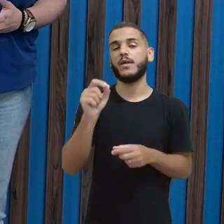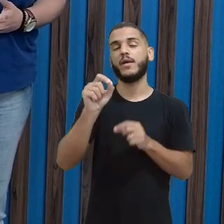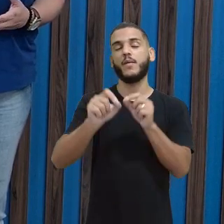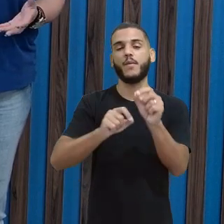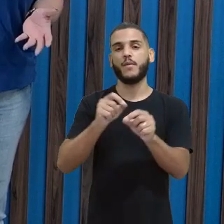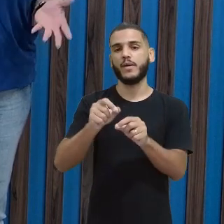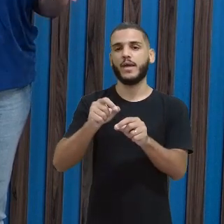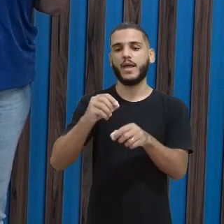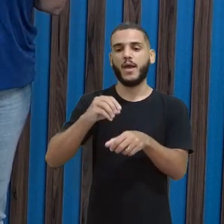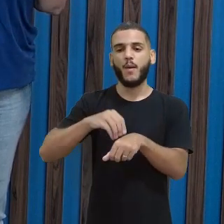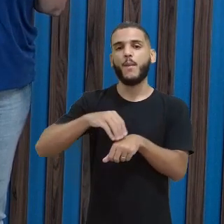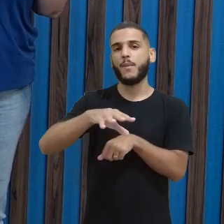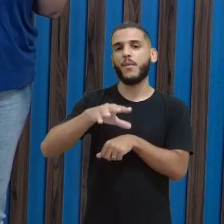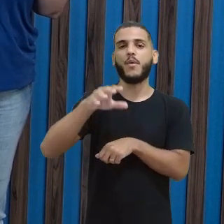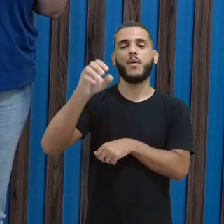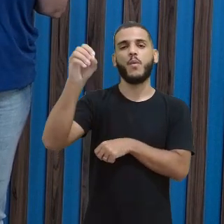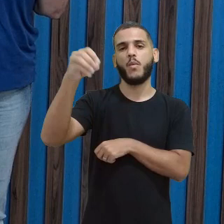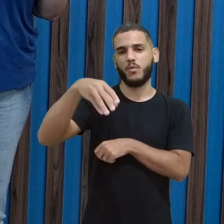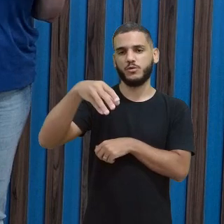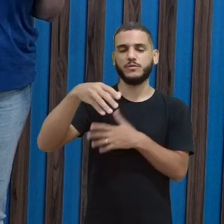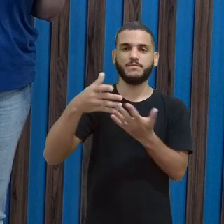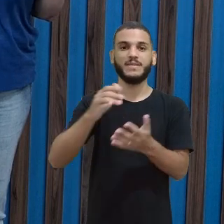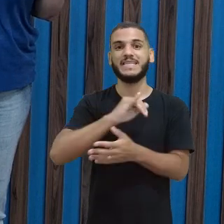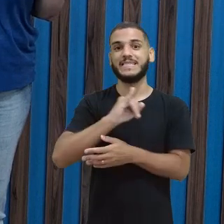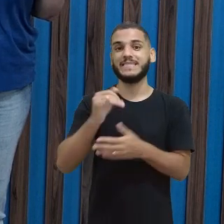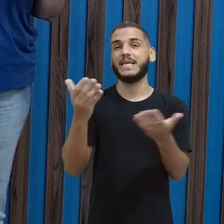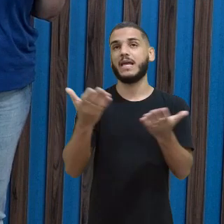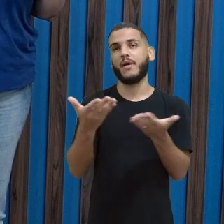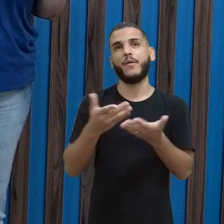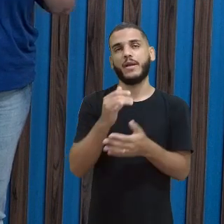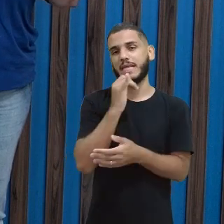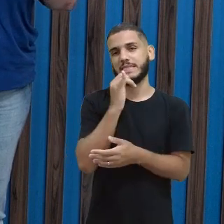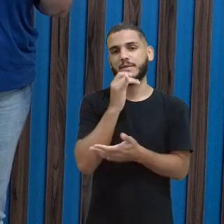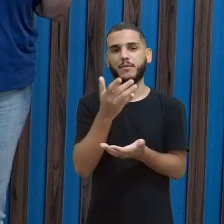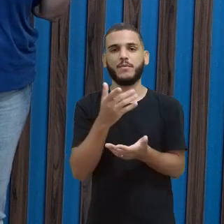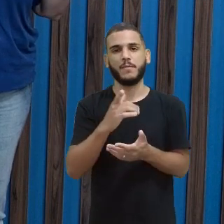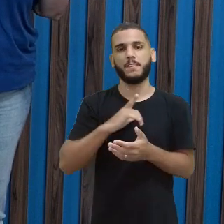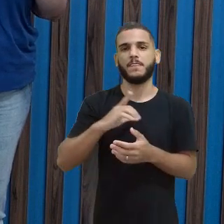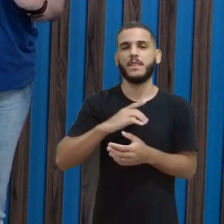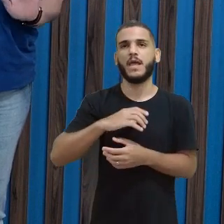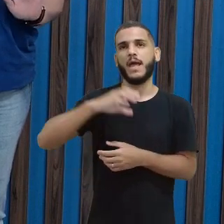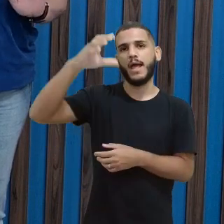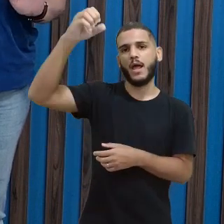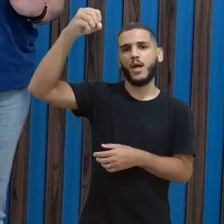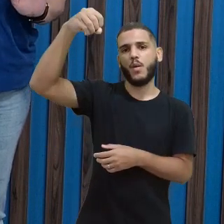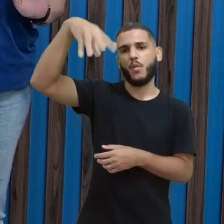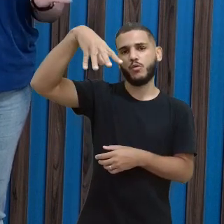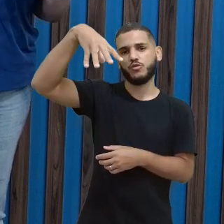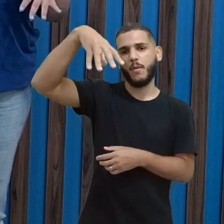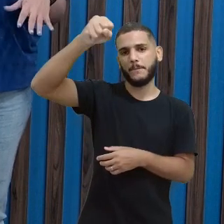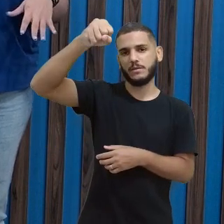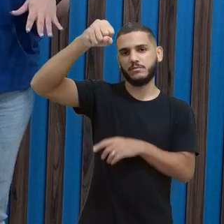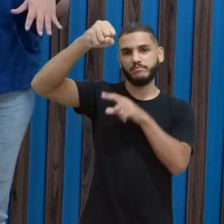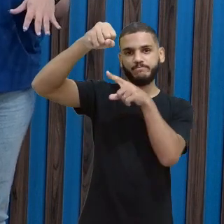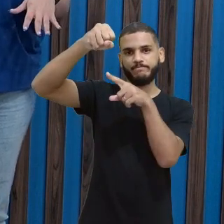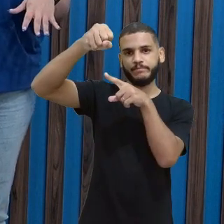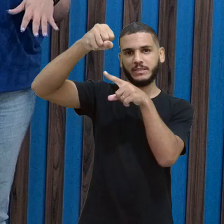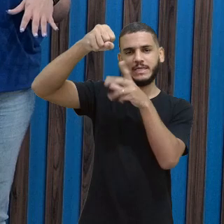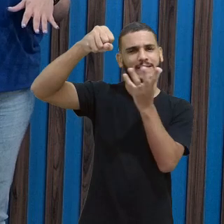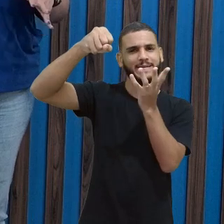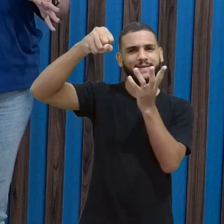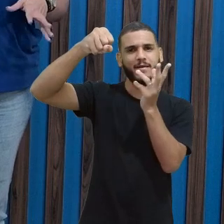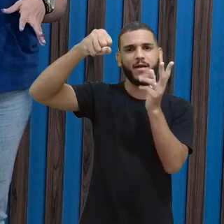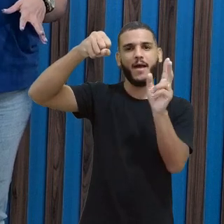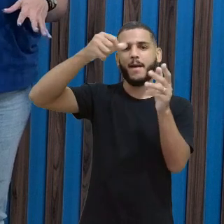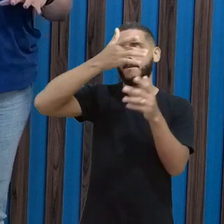Então, se estivéssemos aqui, apagássemos as luzes, provavelmente ninguém ia ver nada, né? Nem a prof que está aqui também.